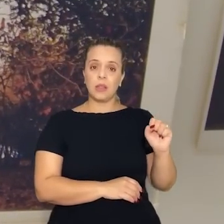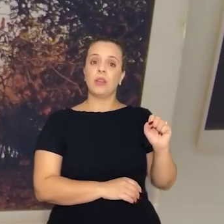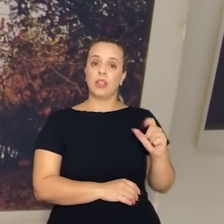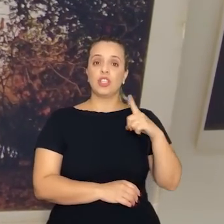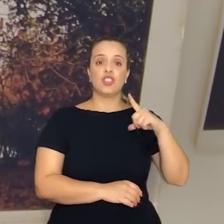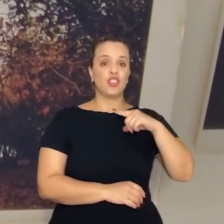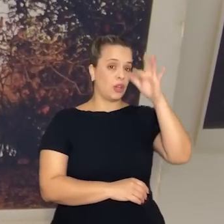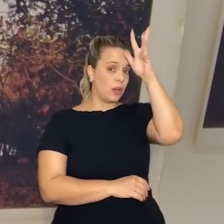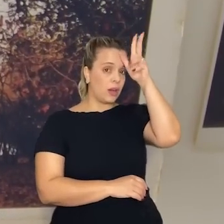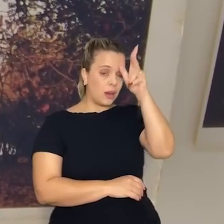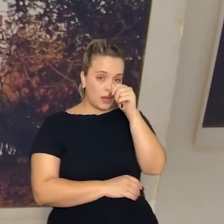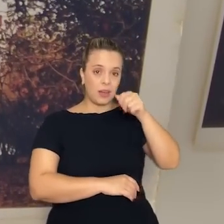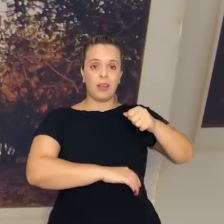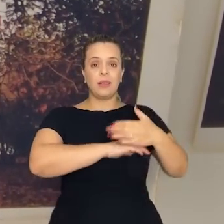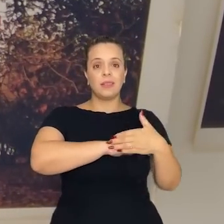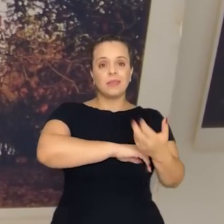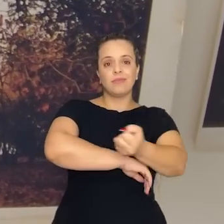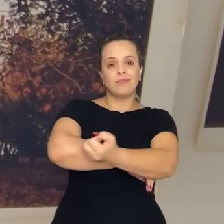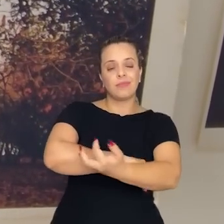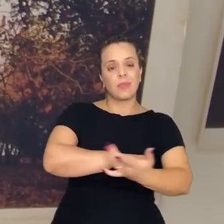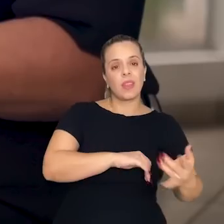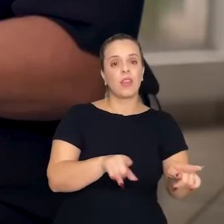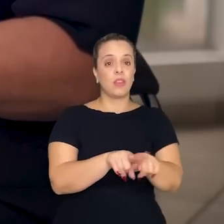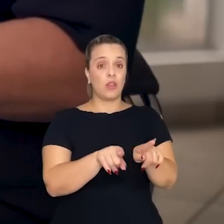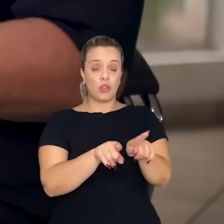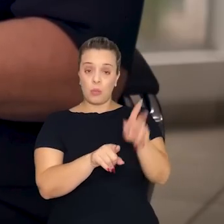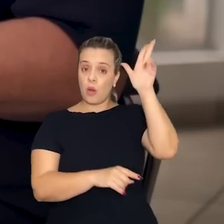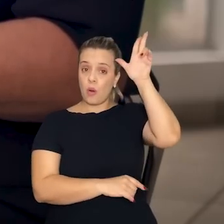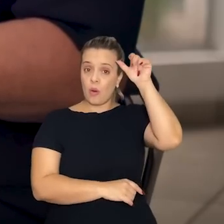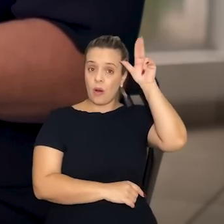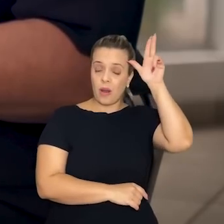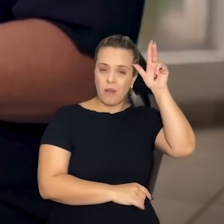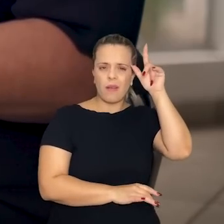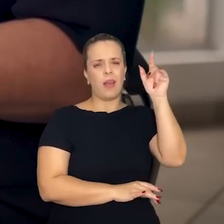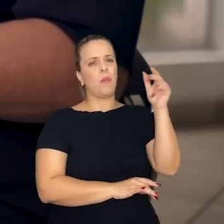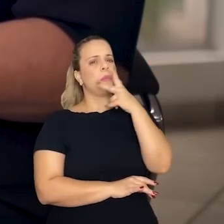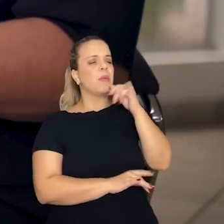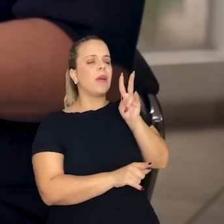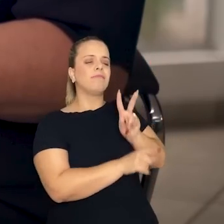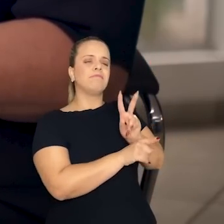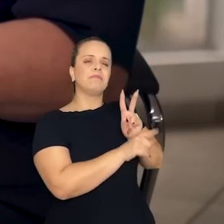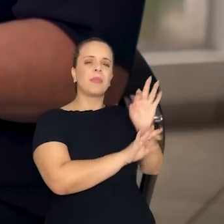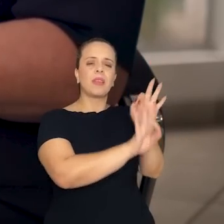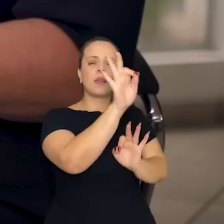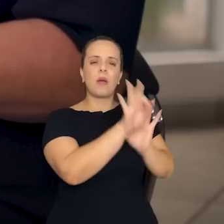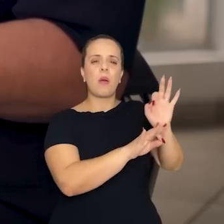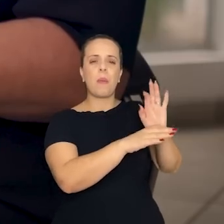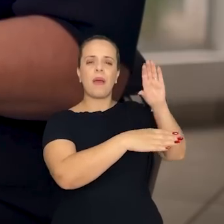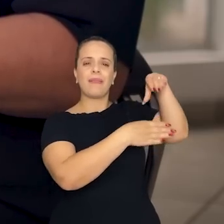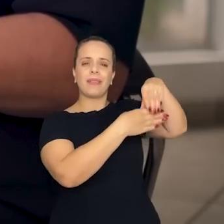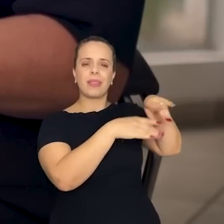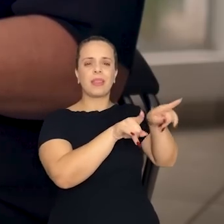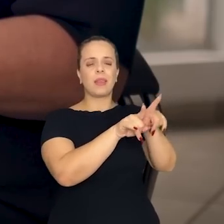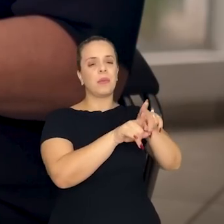Quintal. O ron rosnar do cavalo café, que papai adornava de carícias e broto, picado de goiabeiras,